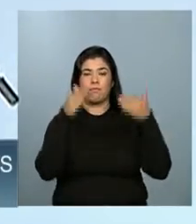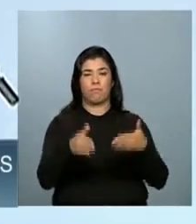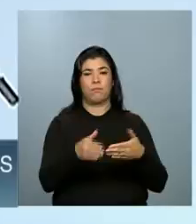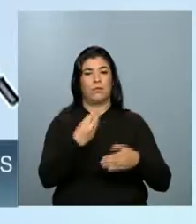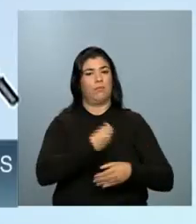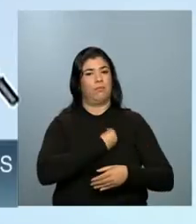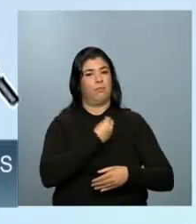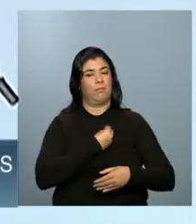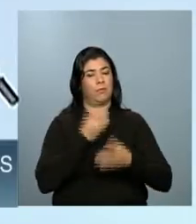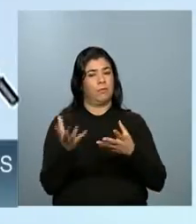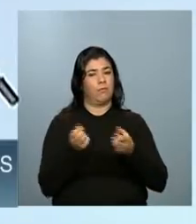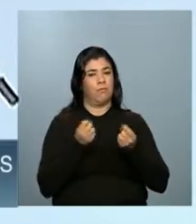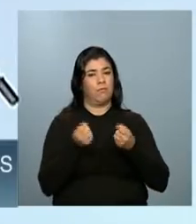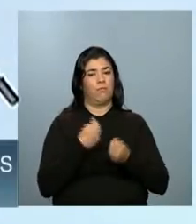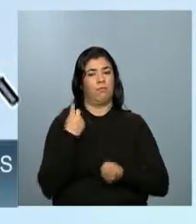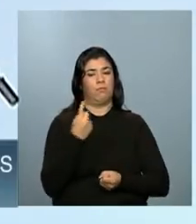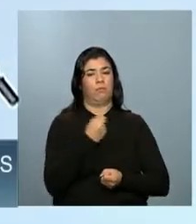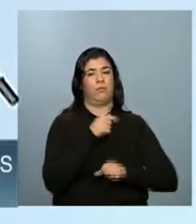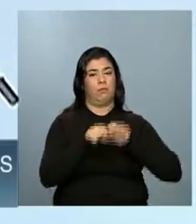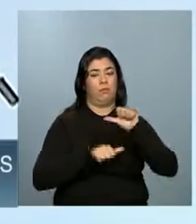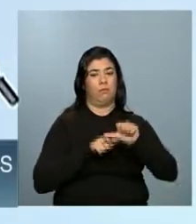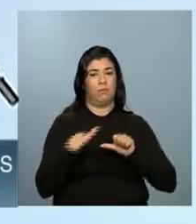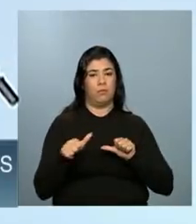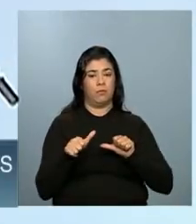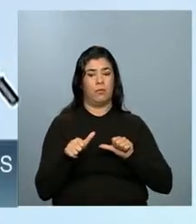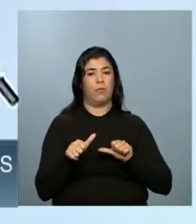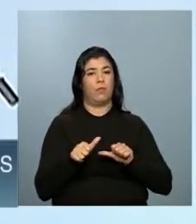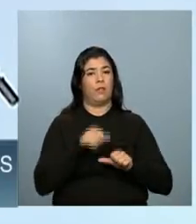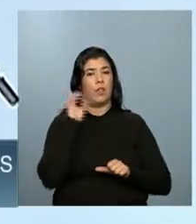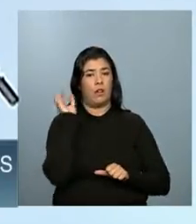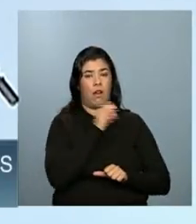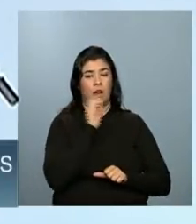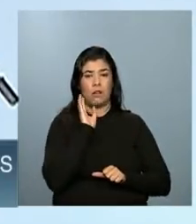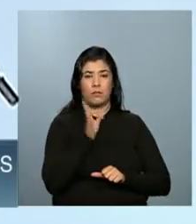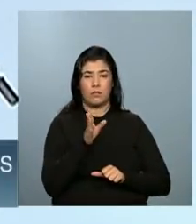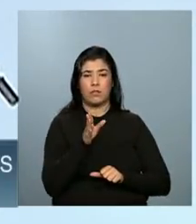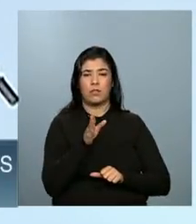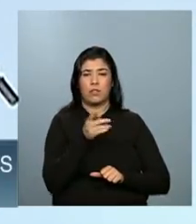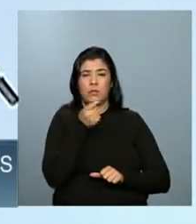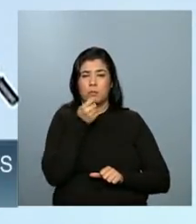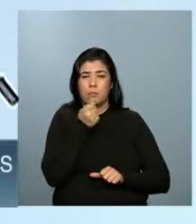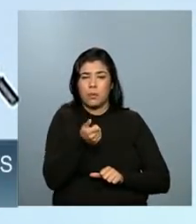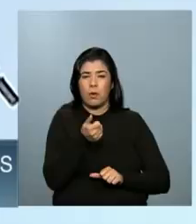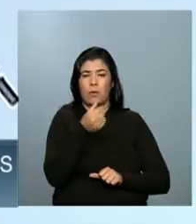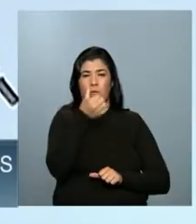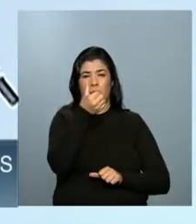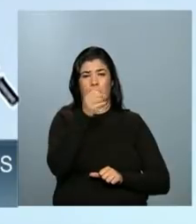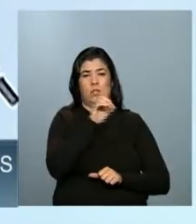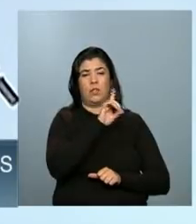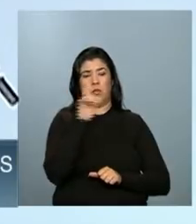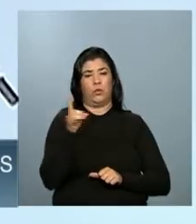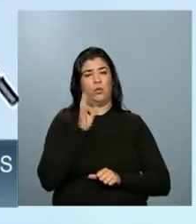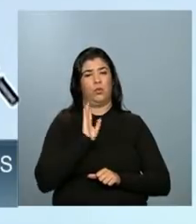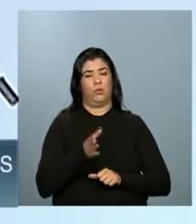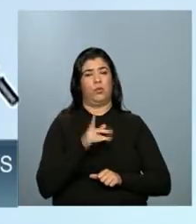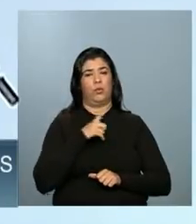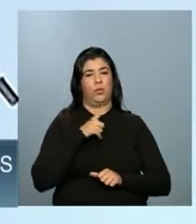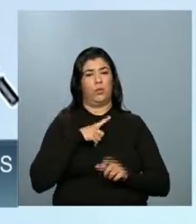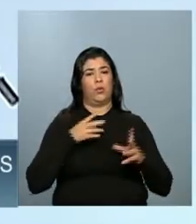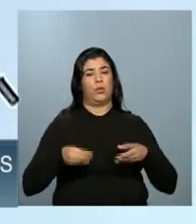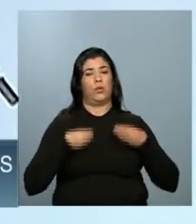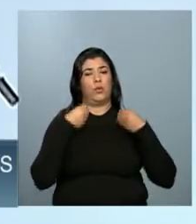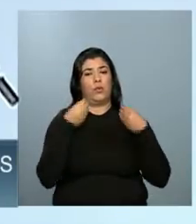cada um de nós. E logo mais, brevemente, daqui 60 dias, nós estaremos